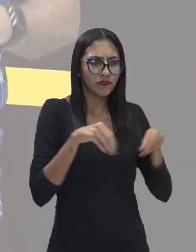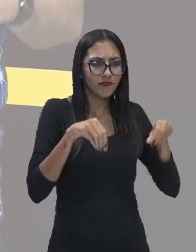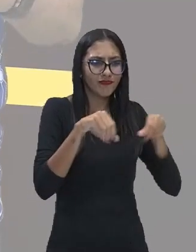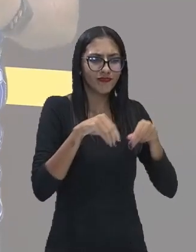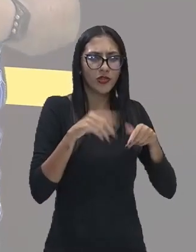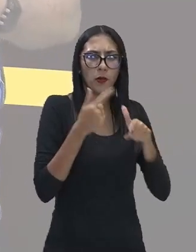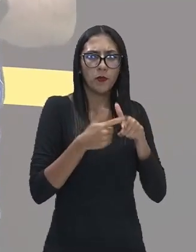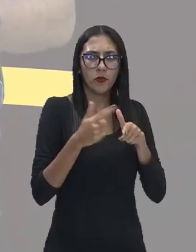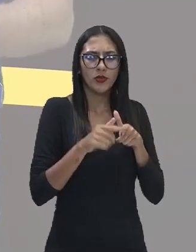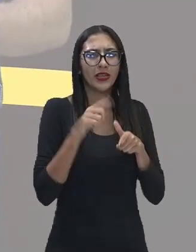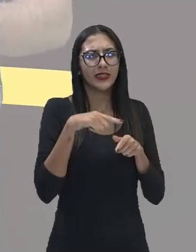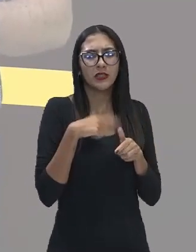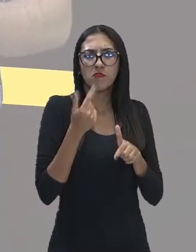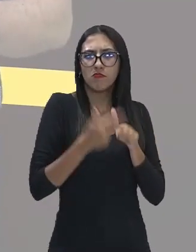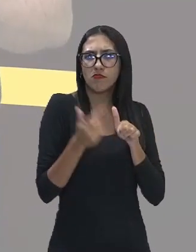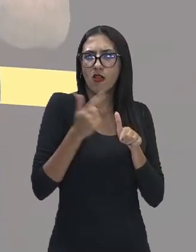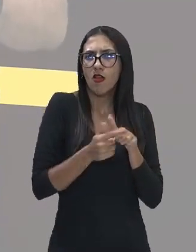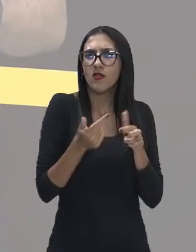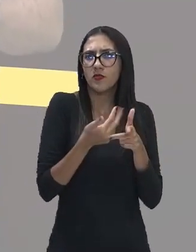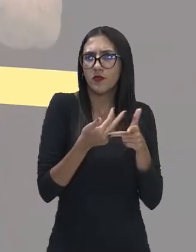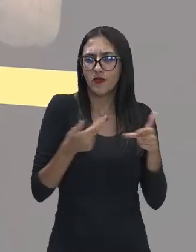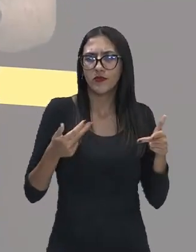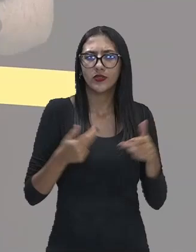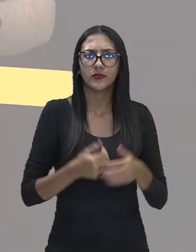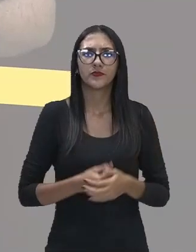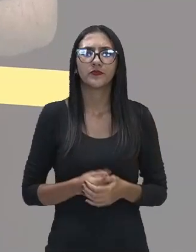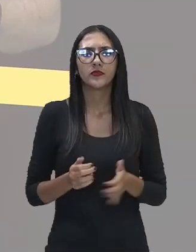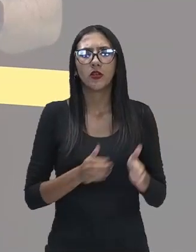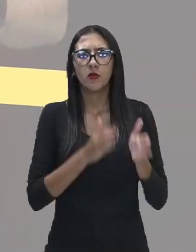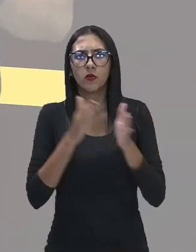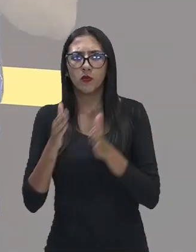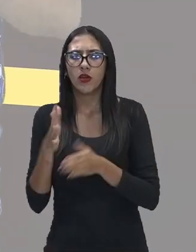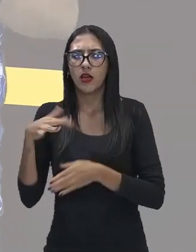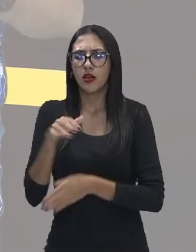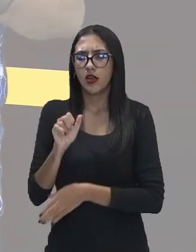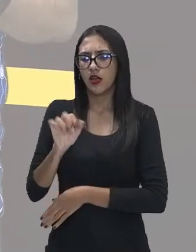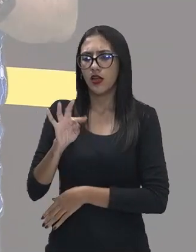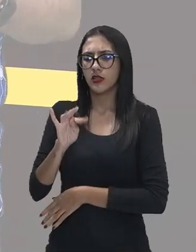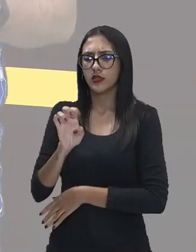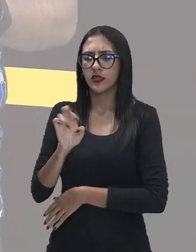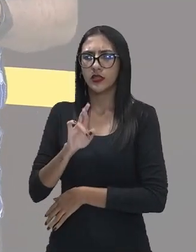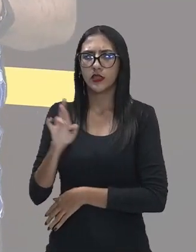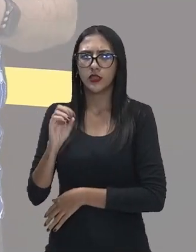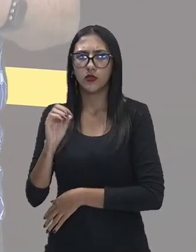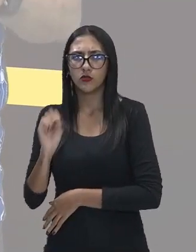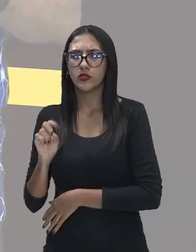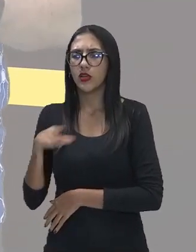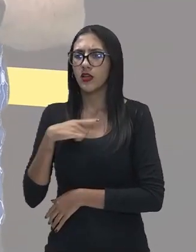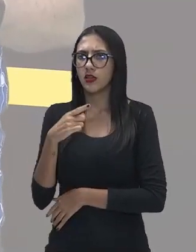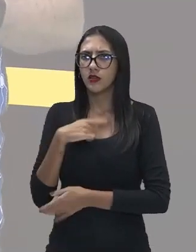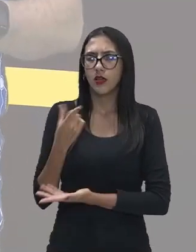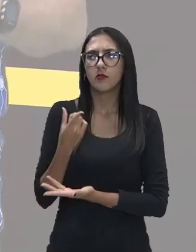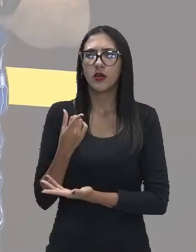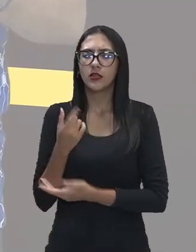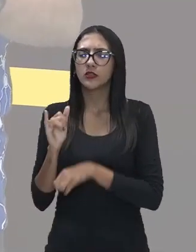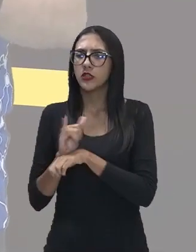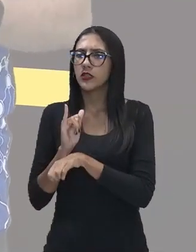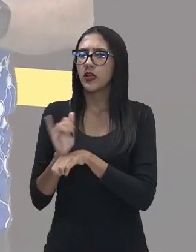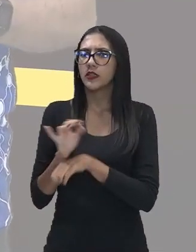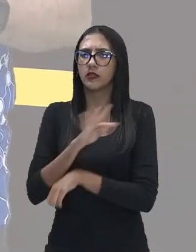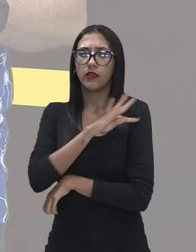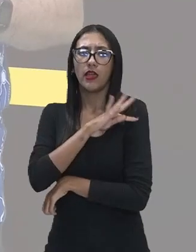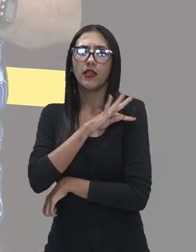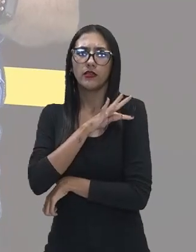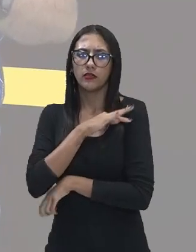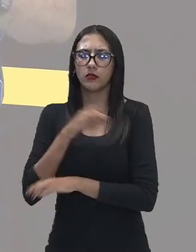causa uma série de complicações. Já os aterros sanitários, que são uma medida técnica mais apropriada para a